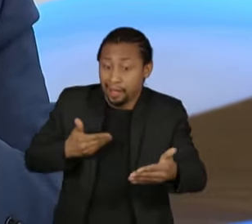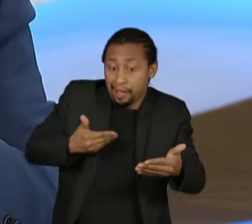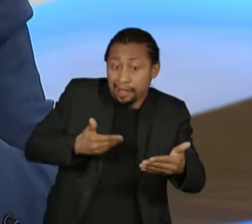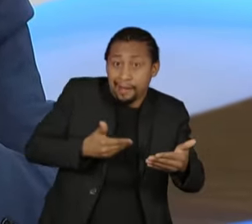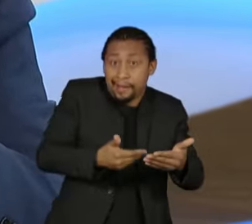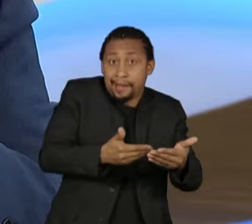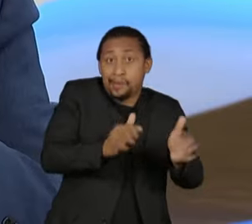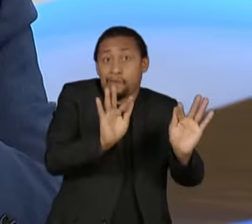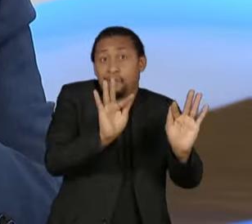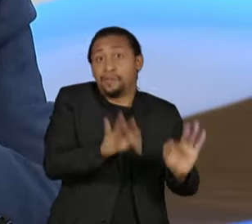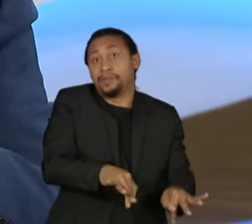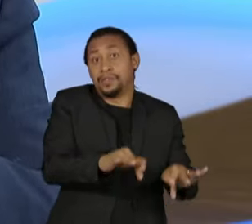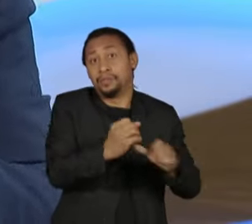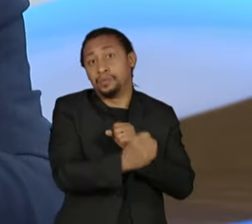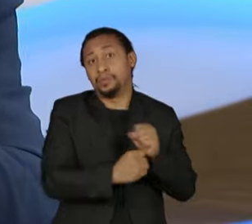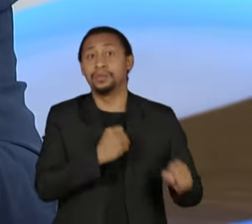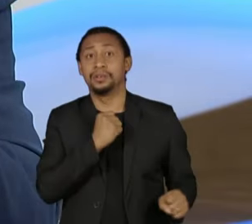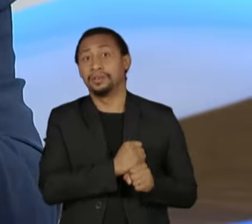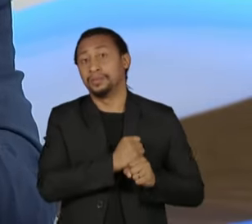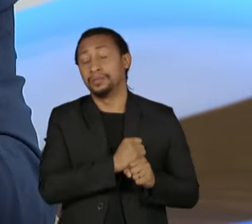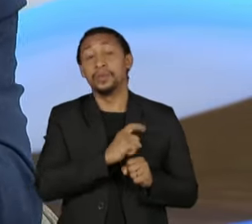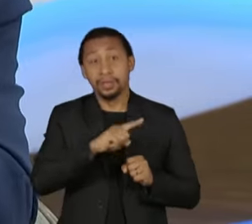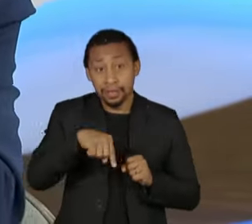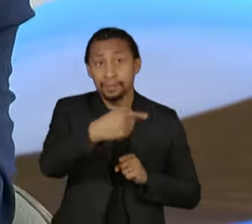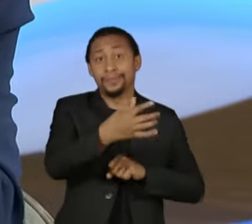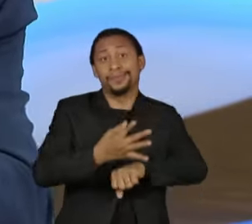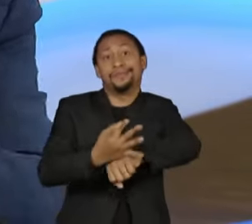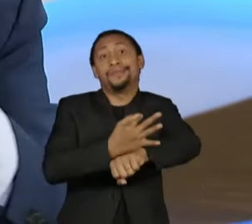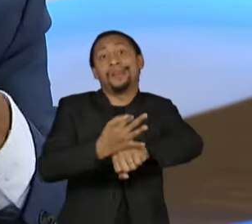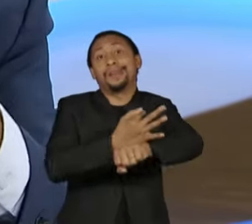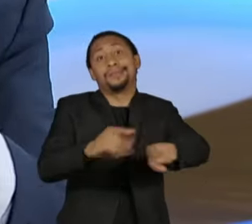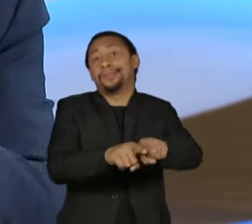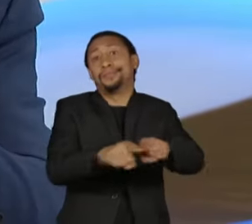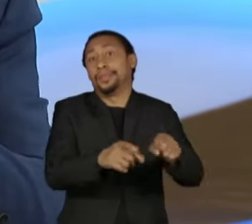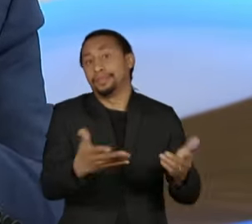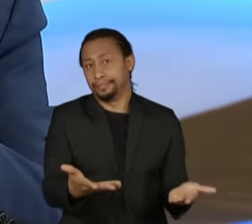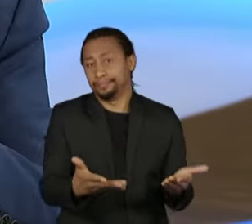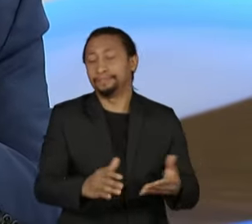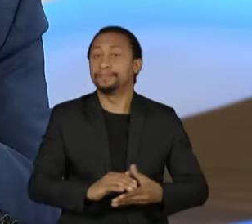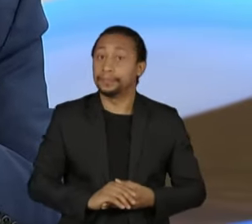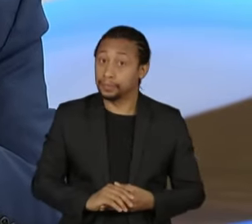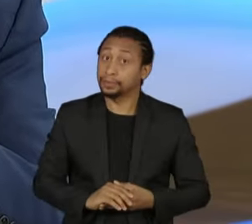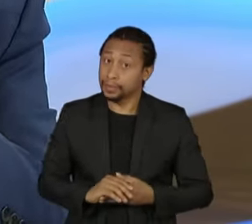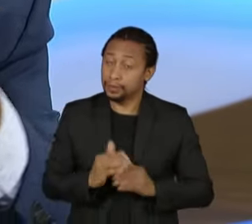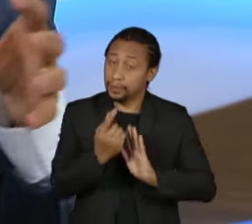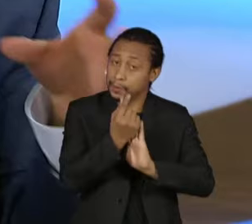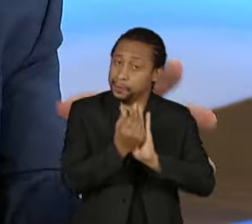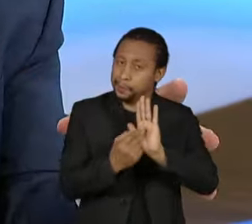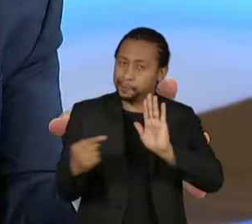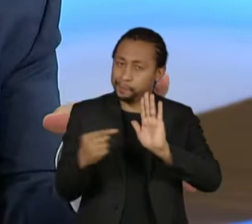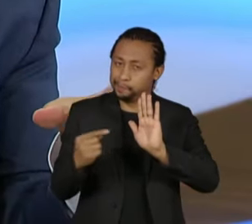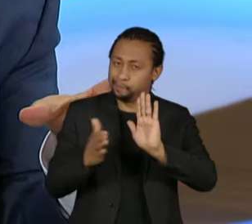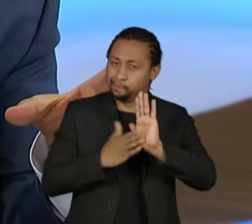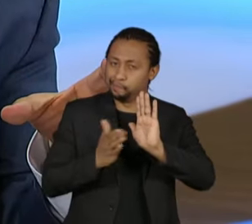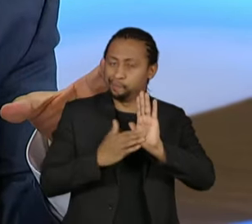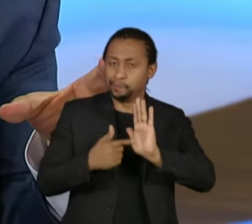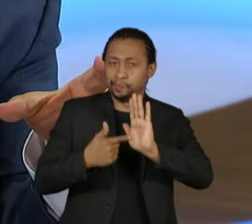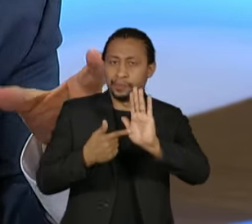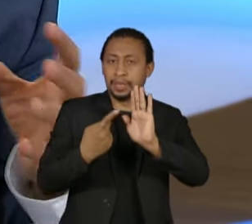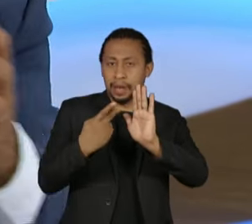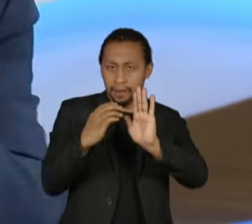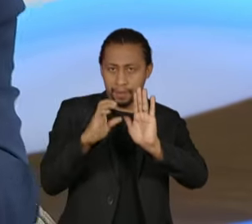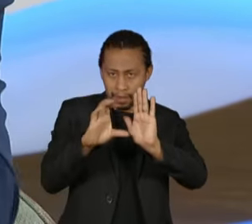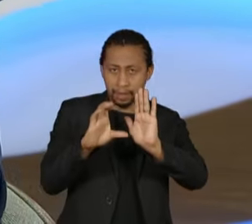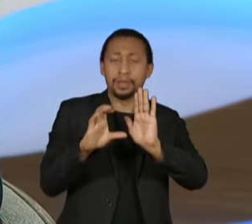ainda, até o recesso. No orçamento, o projeto de lei orçamentária, ela vai já tramitar,